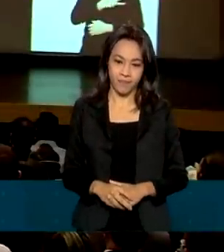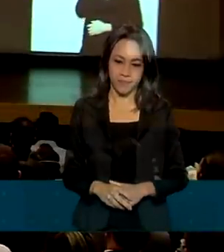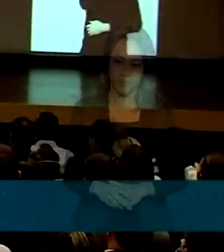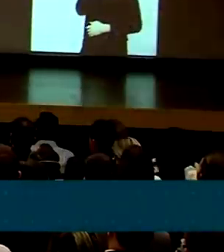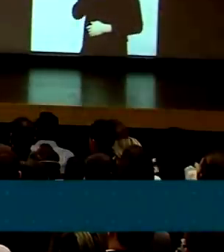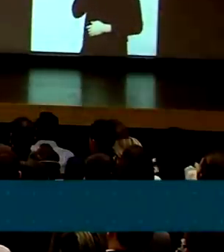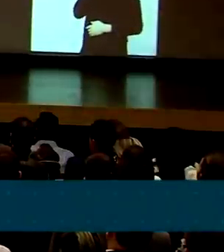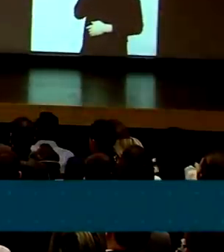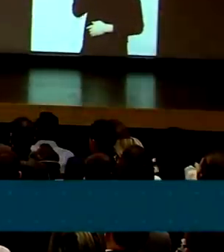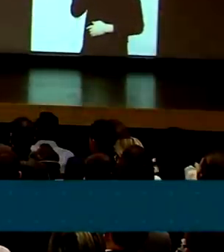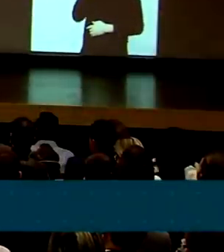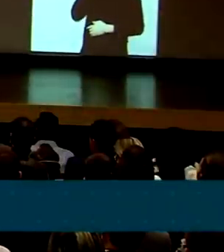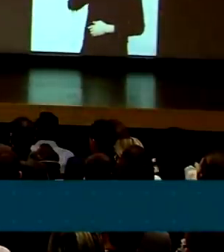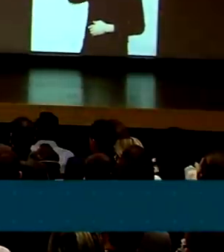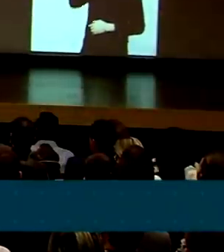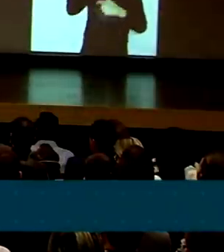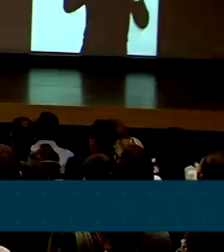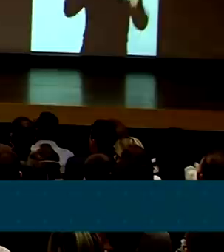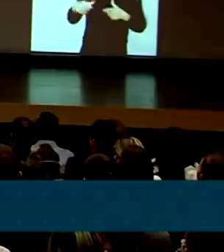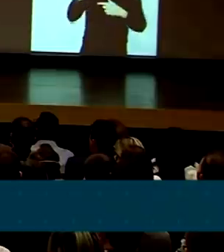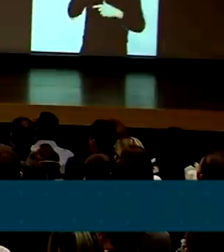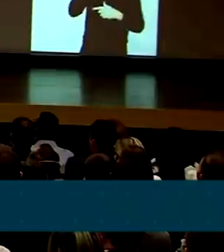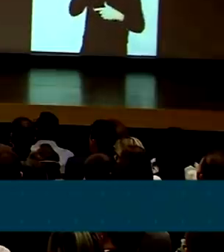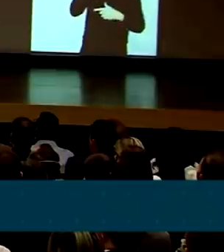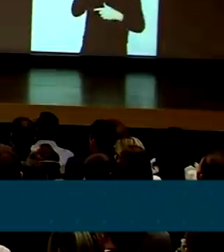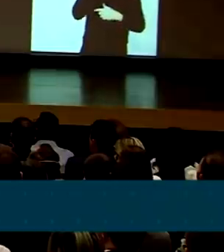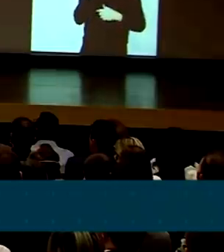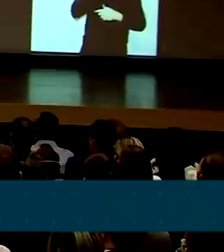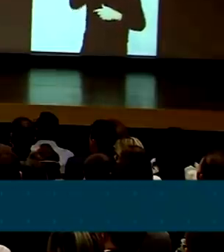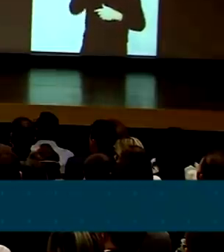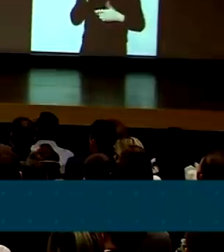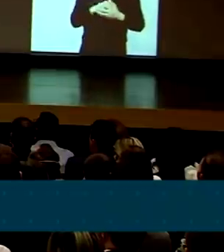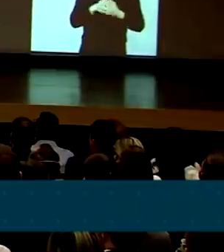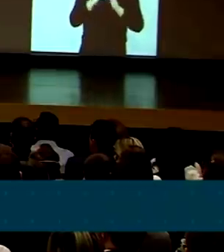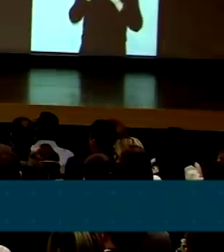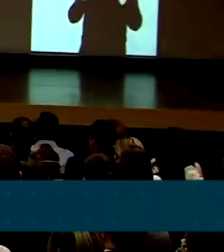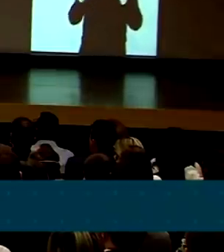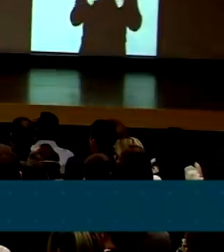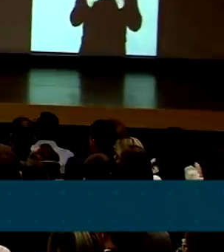Heleno no Gabinete de Segurança Institucional da Presidência da República.